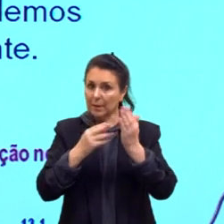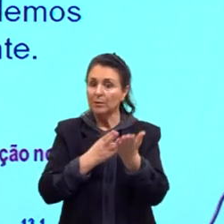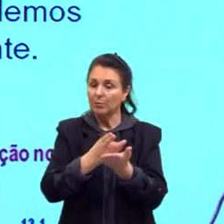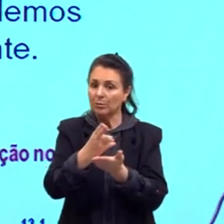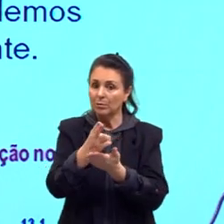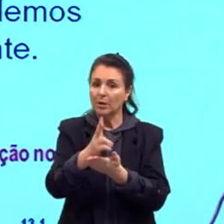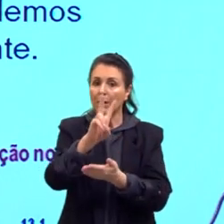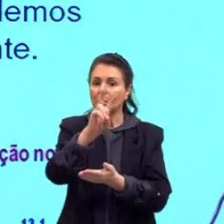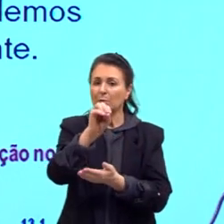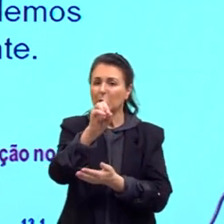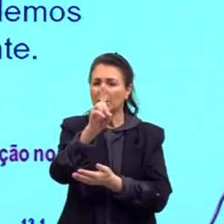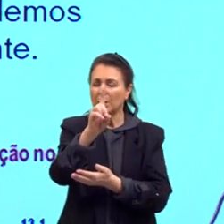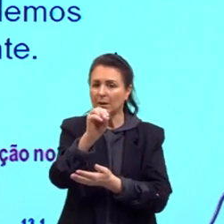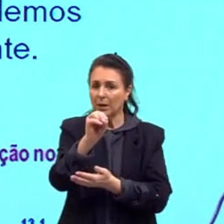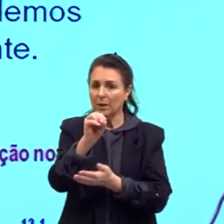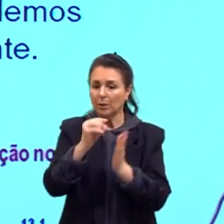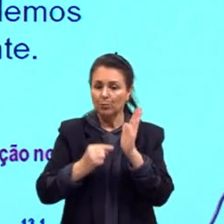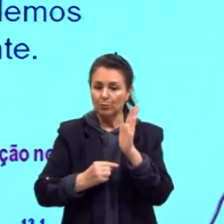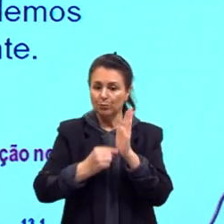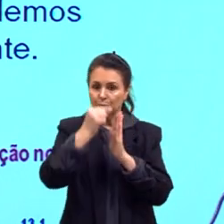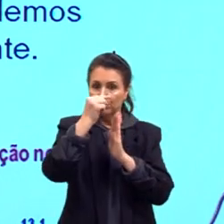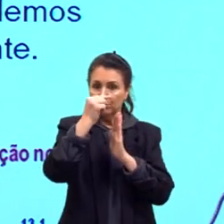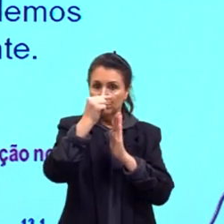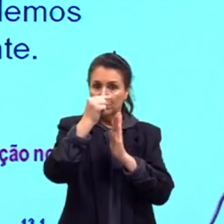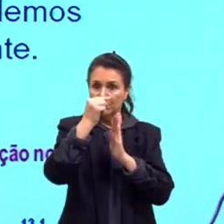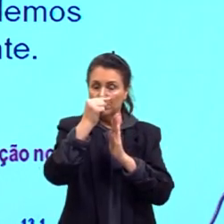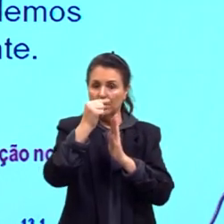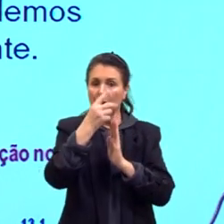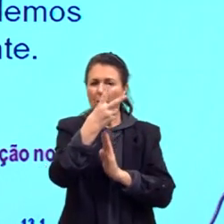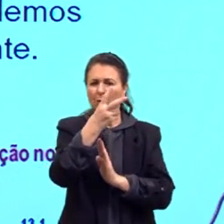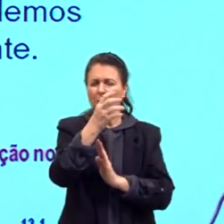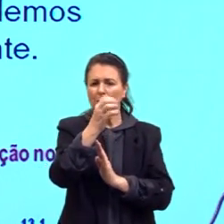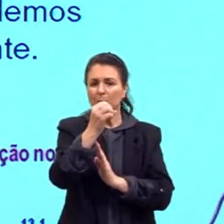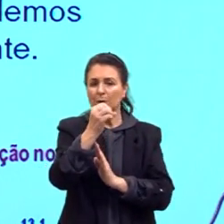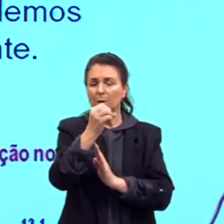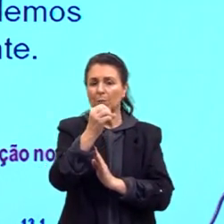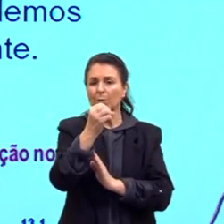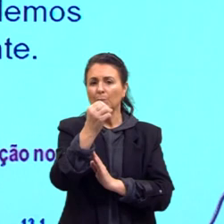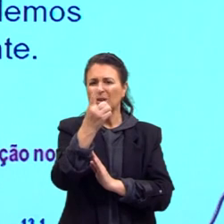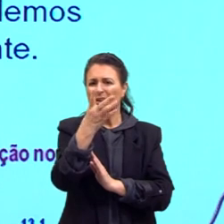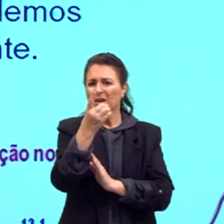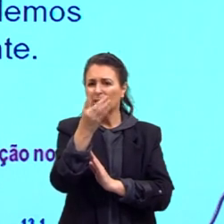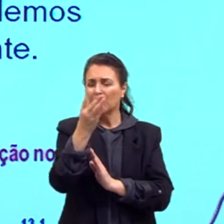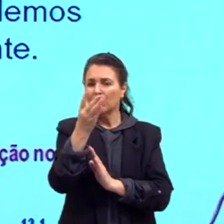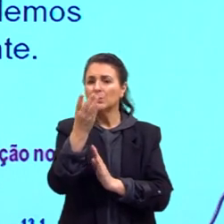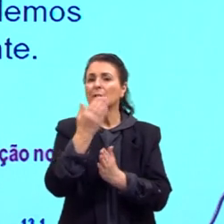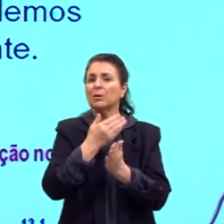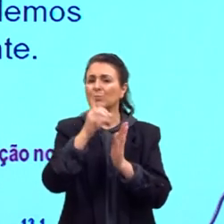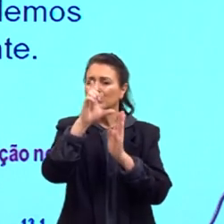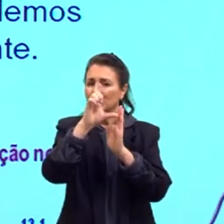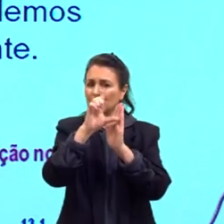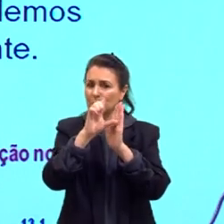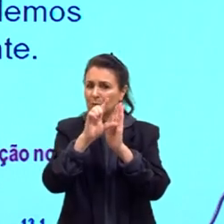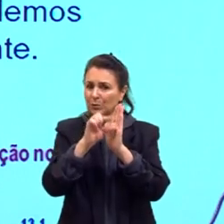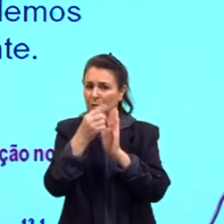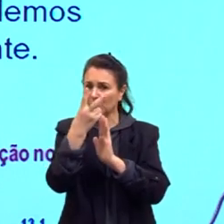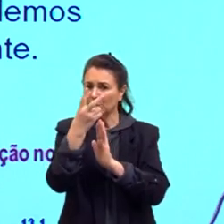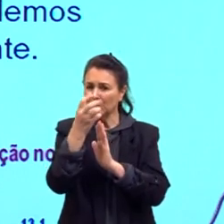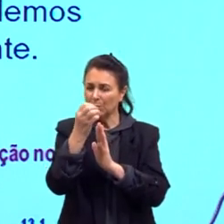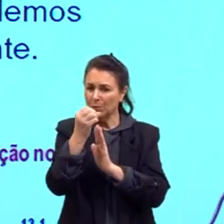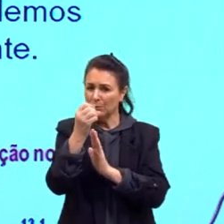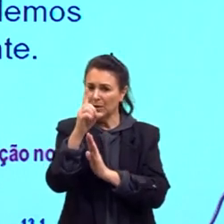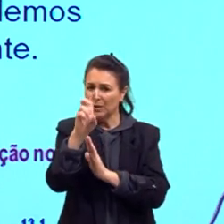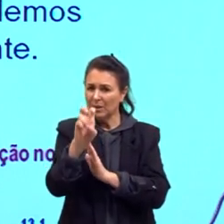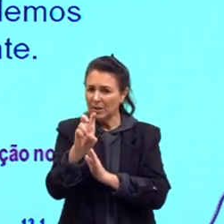Em 2010, nós tivemos um salto, entre outras coisas. 2014, já começa a reduzir. 2015, 2016,